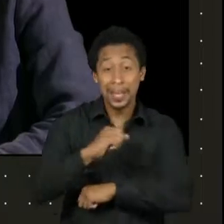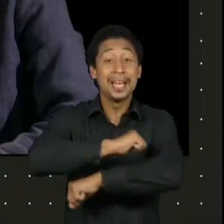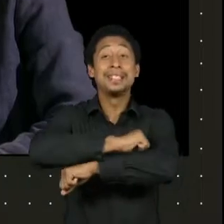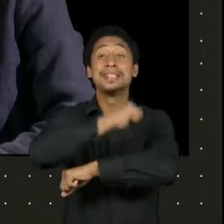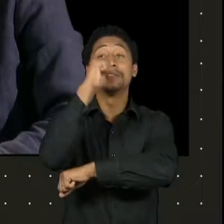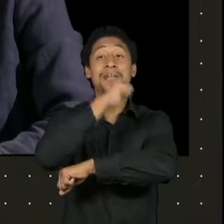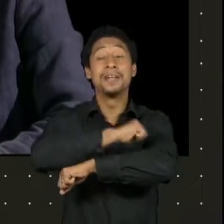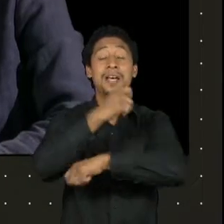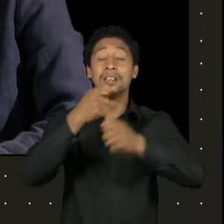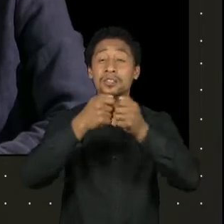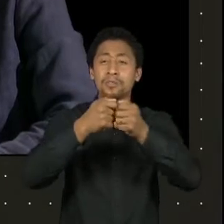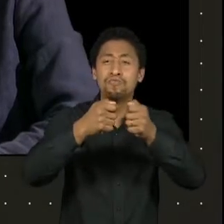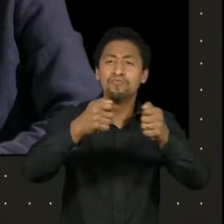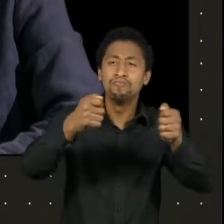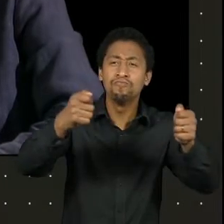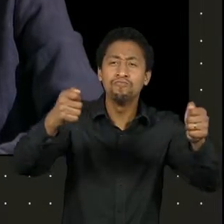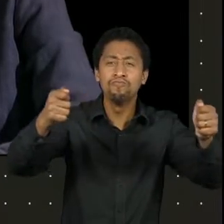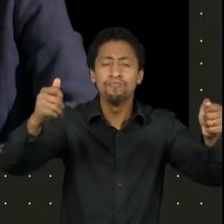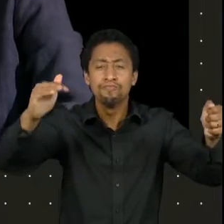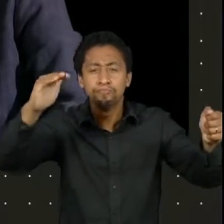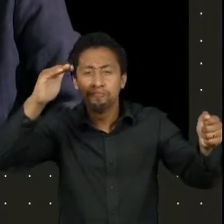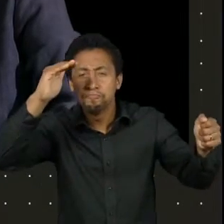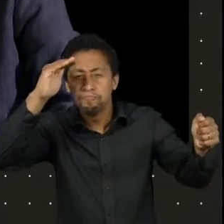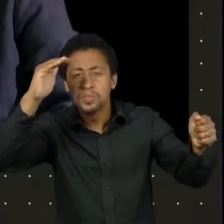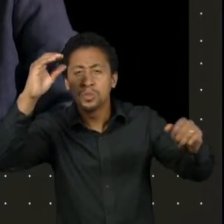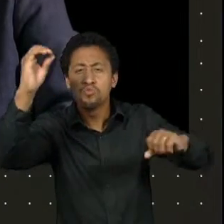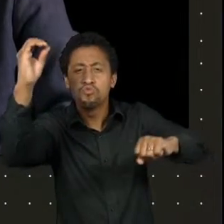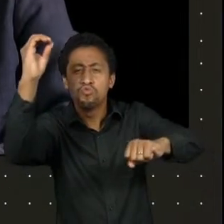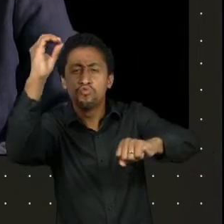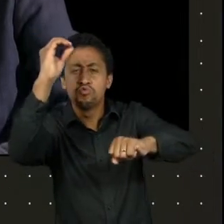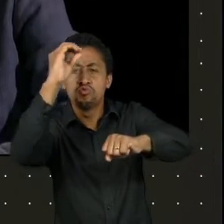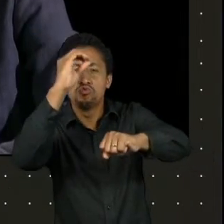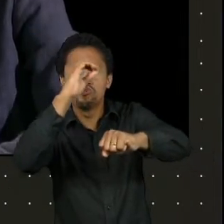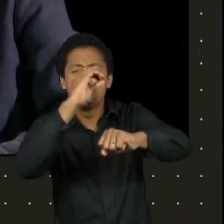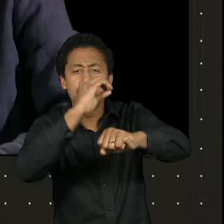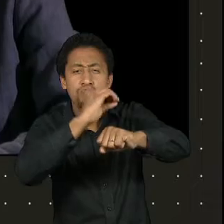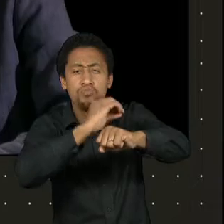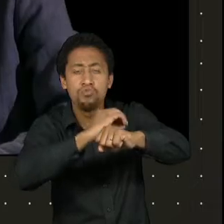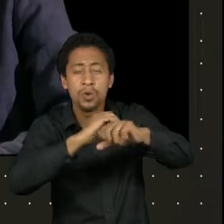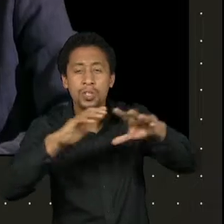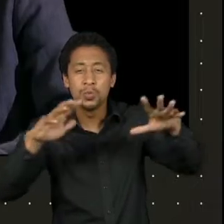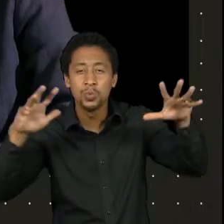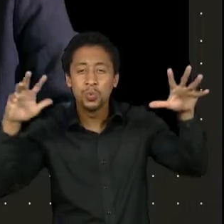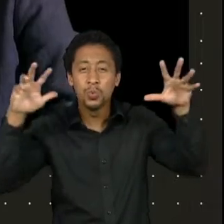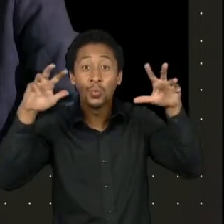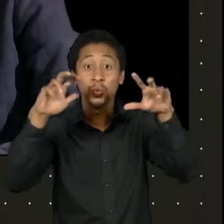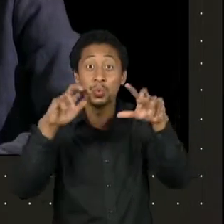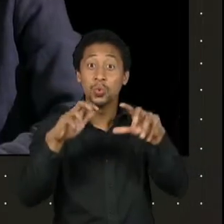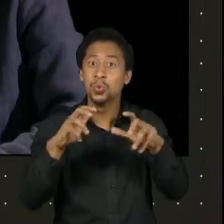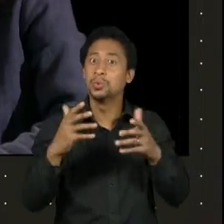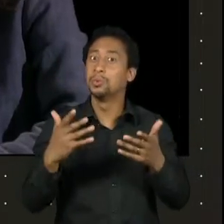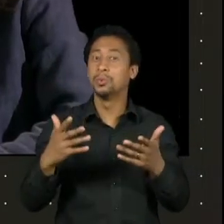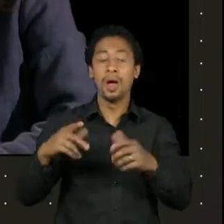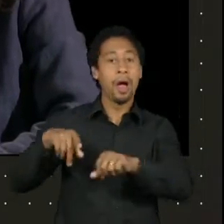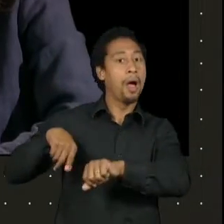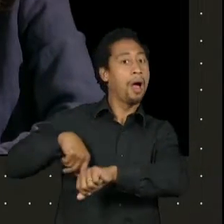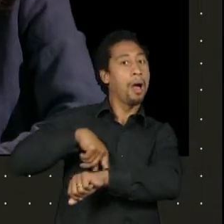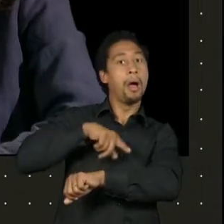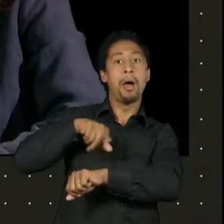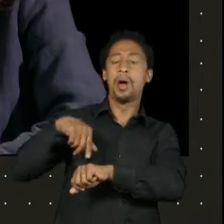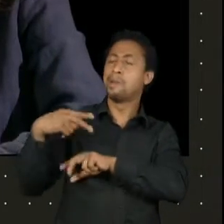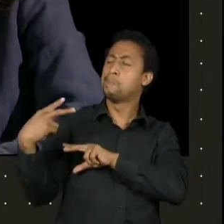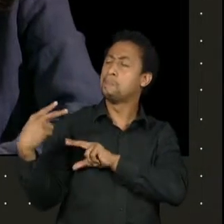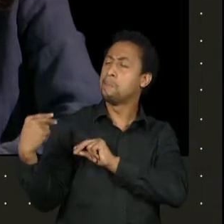ficado escuro. A gente perdia a noção da hora conversando. Isso, pra mim, era precioso.